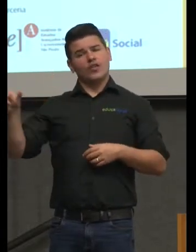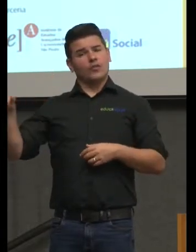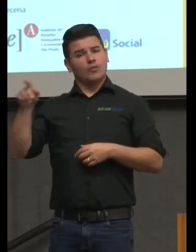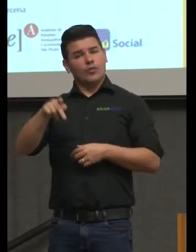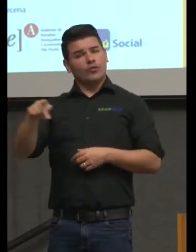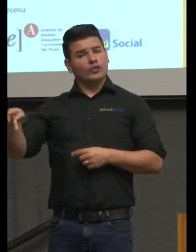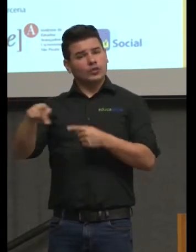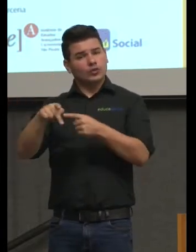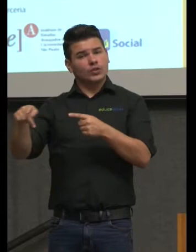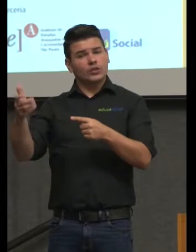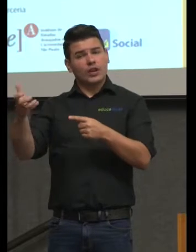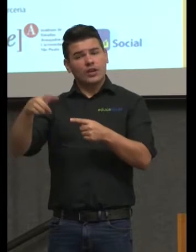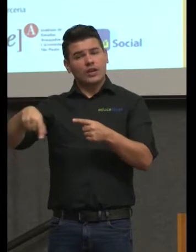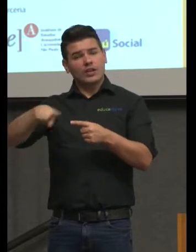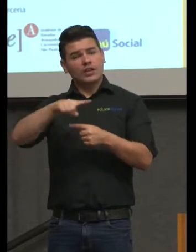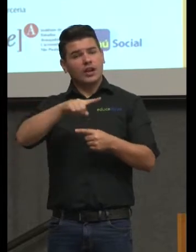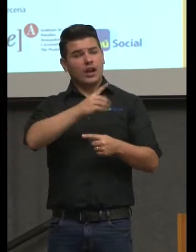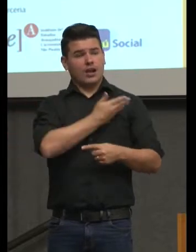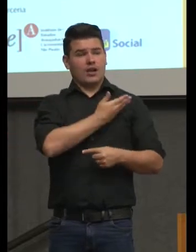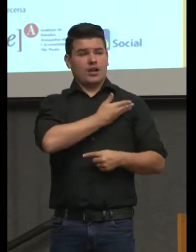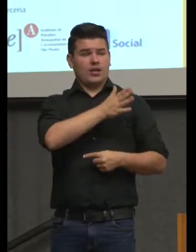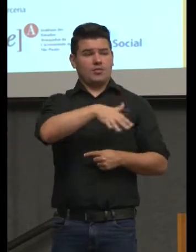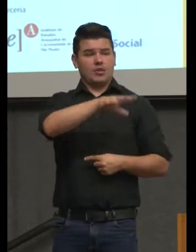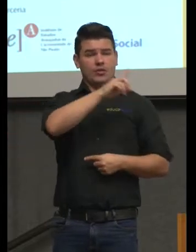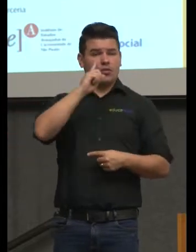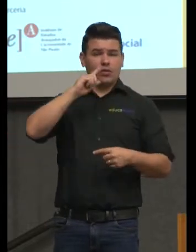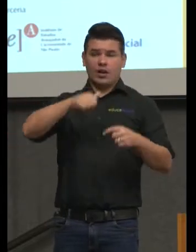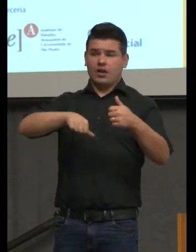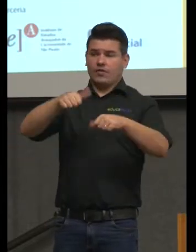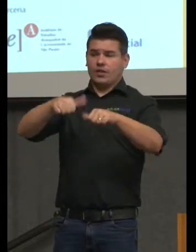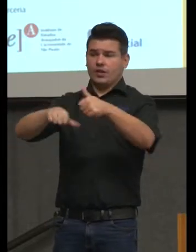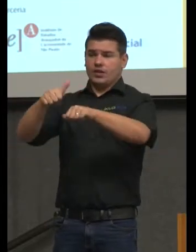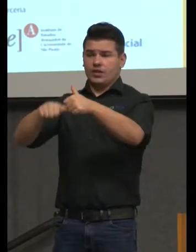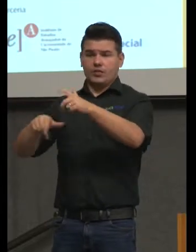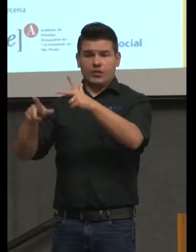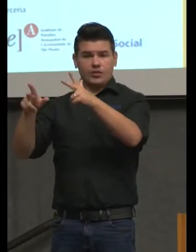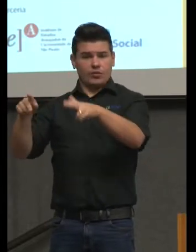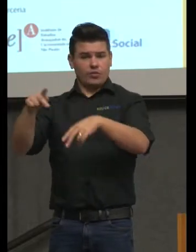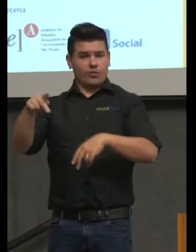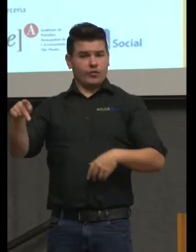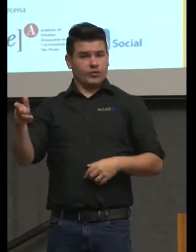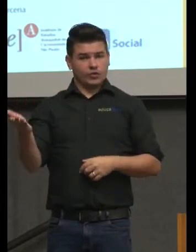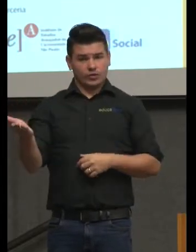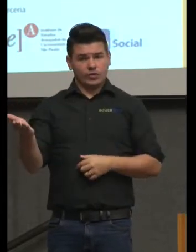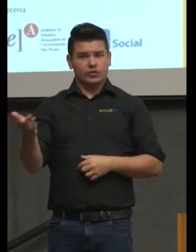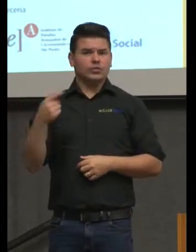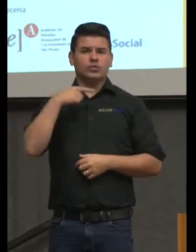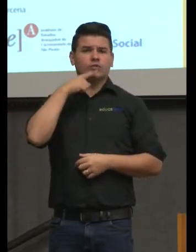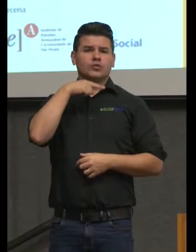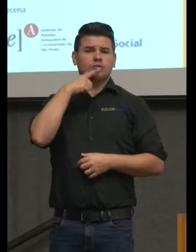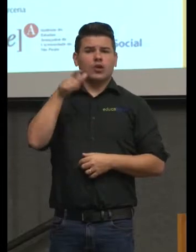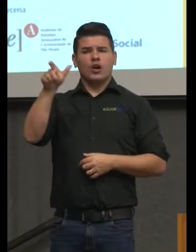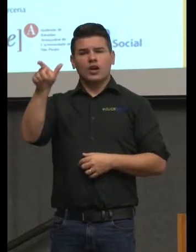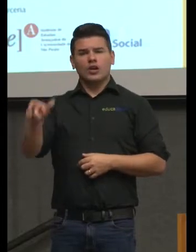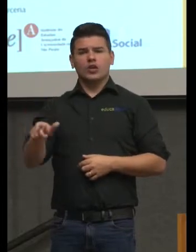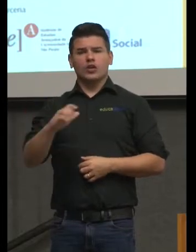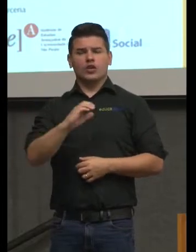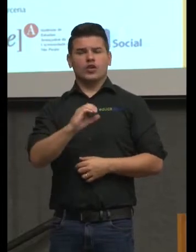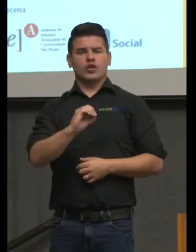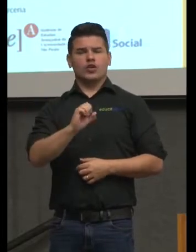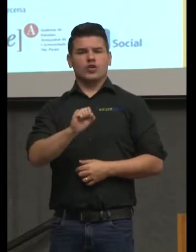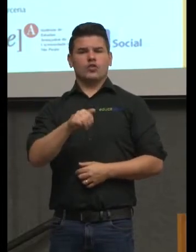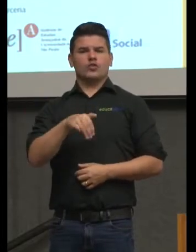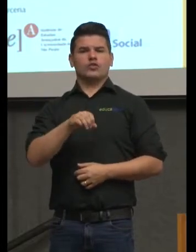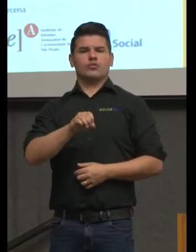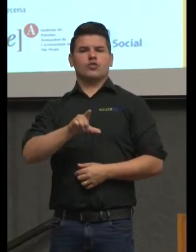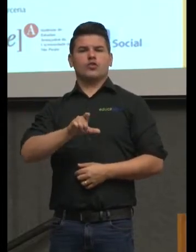quero que eles sejam avaliados pelos seus colegas em como eles são professores não importa que eu estou trabalhando cosmologia moderna ou o